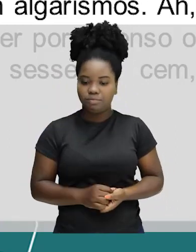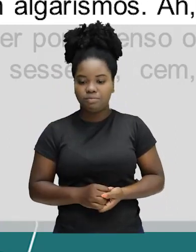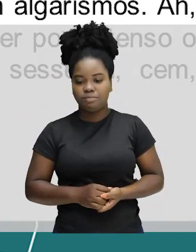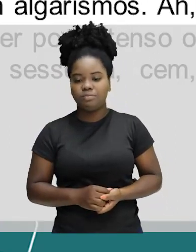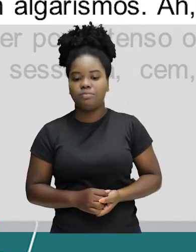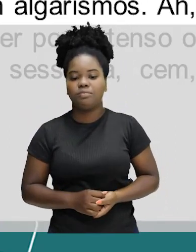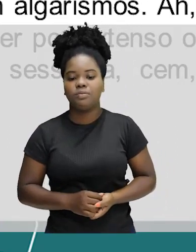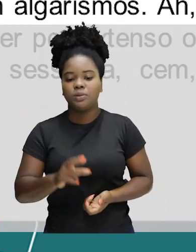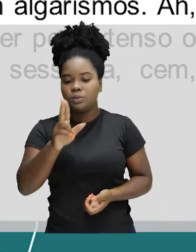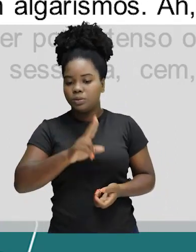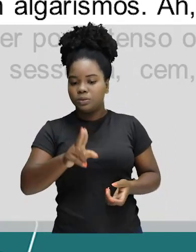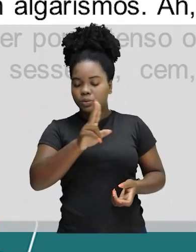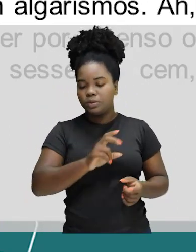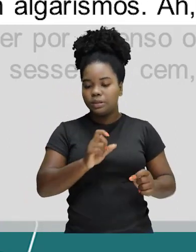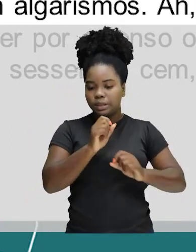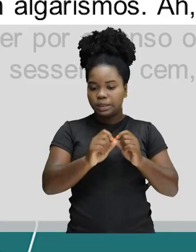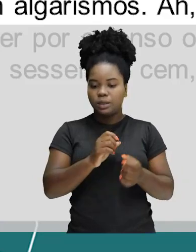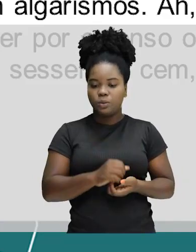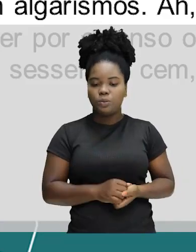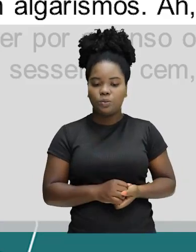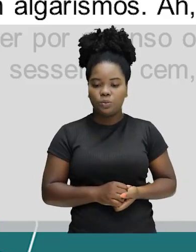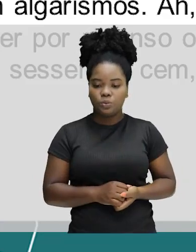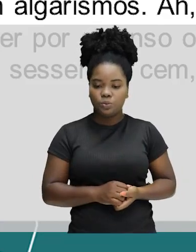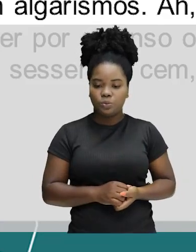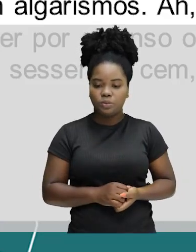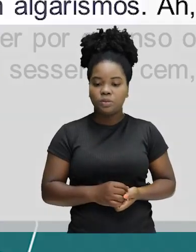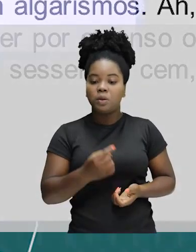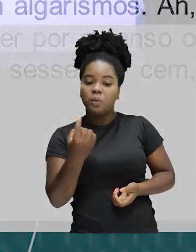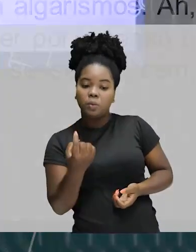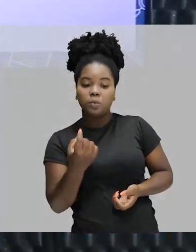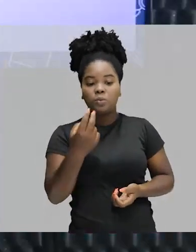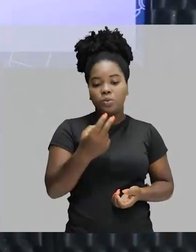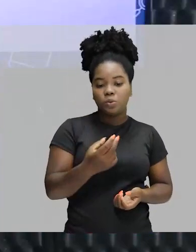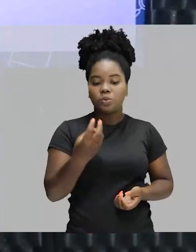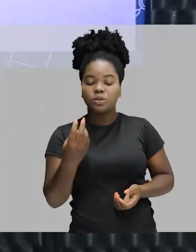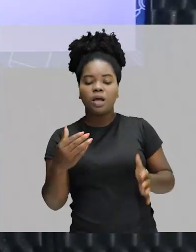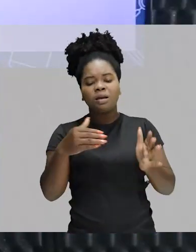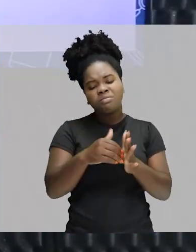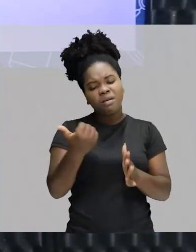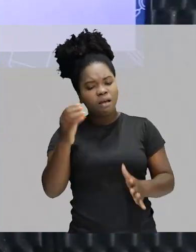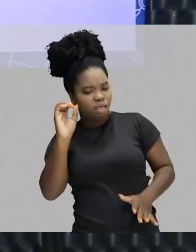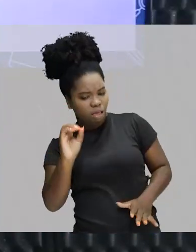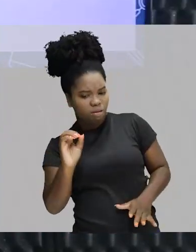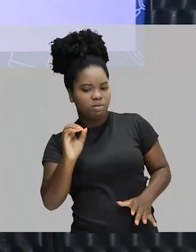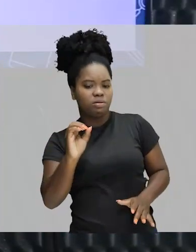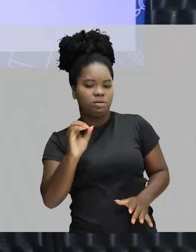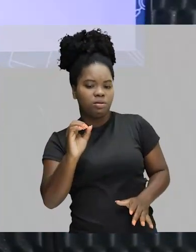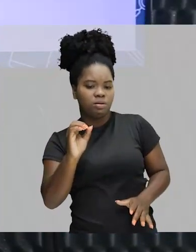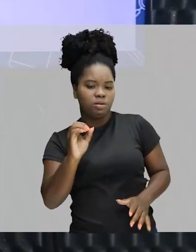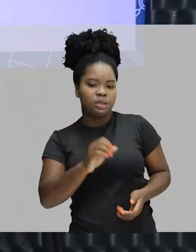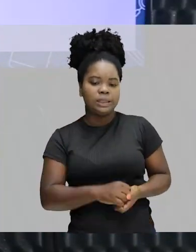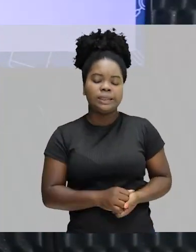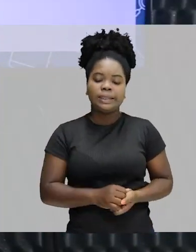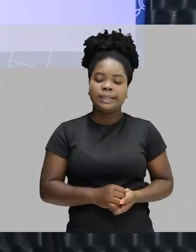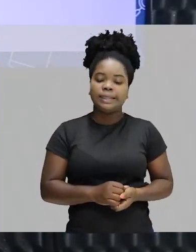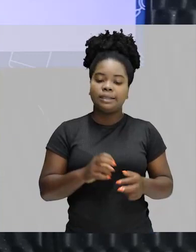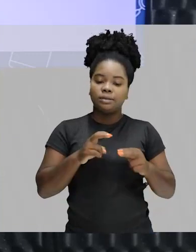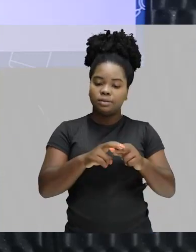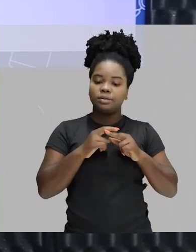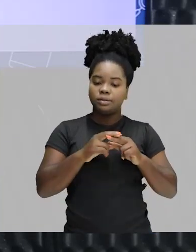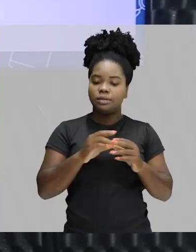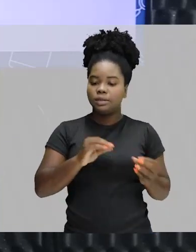Você deve utilizar por extenso, um, dois, até o número dez, né? A partir daí, eles devem ser